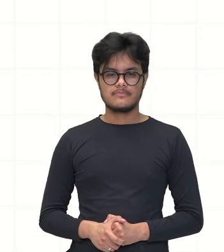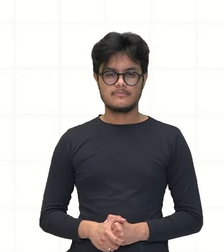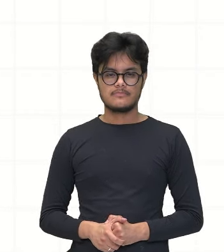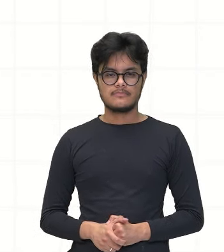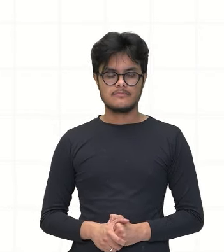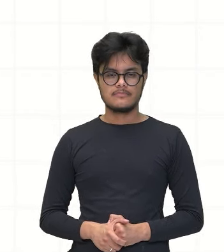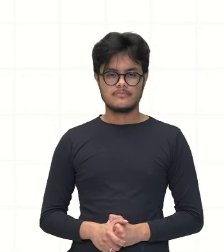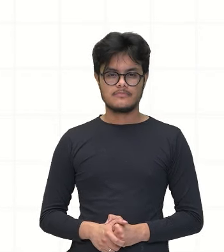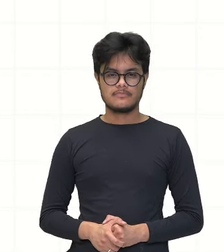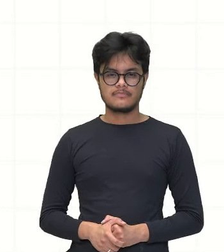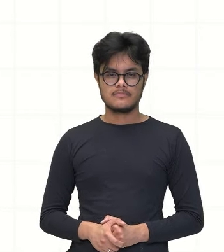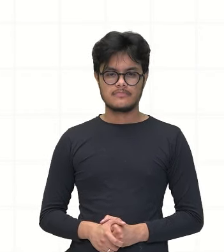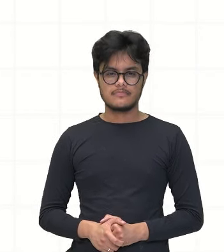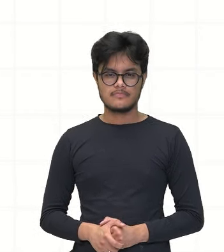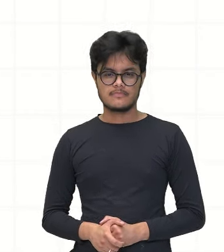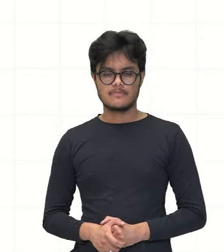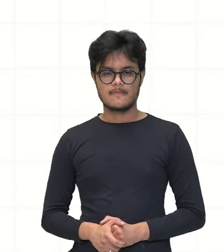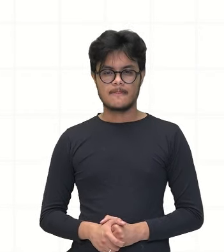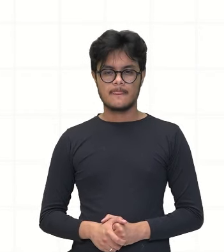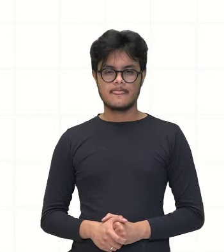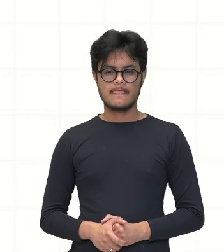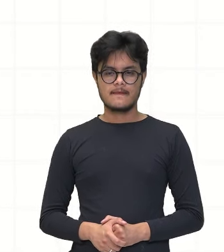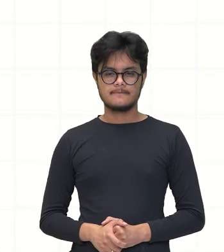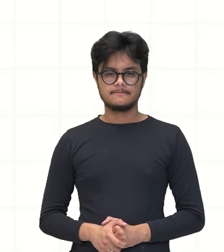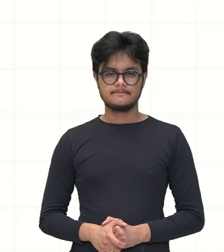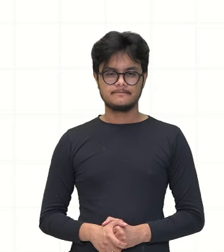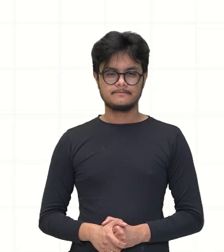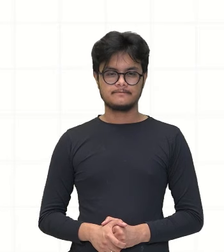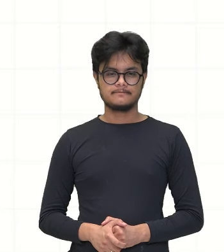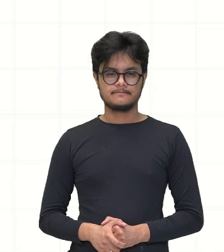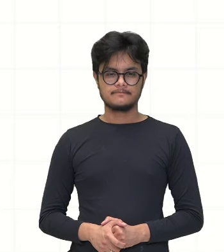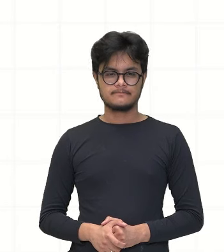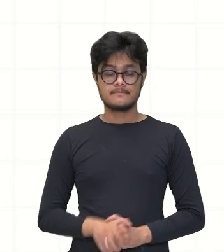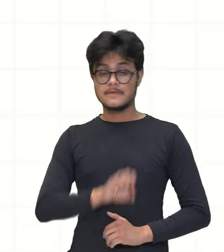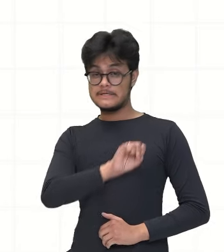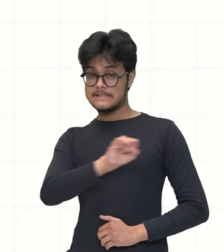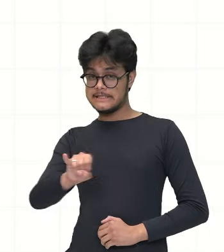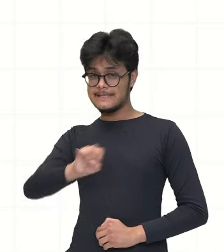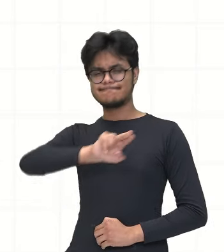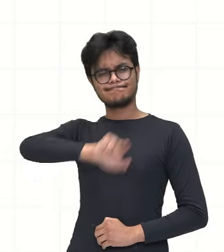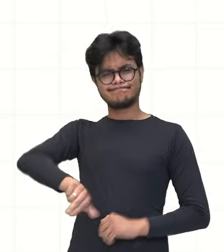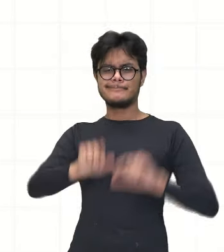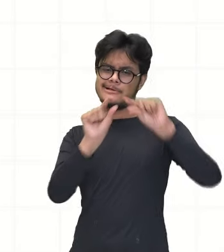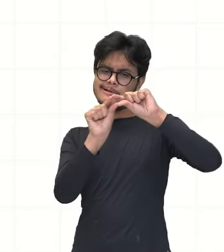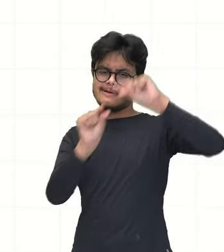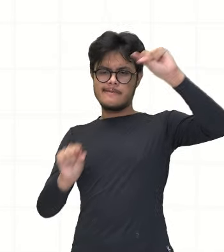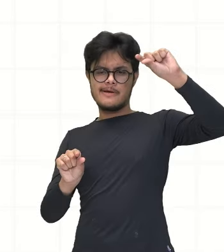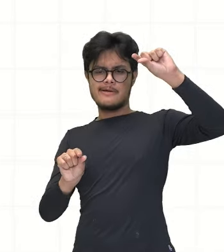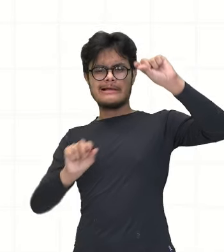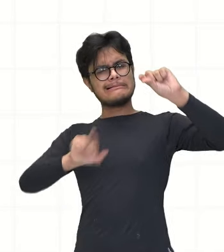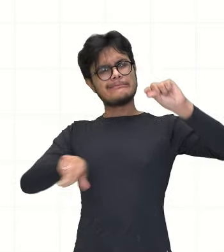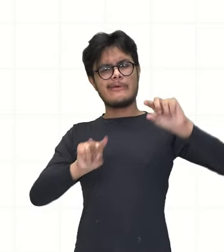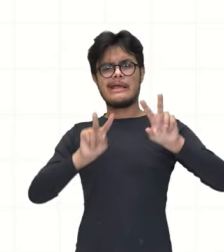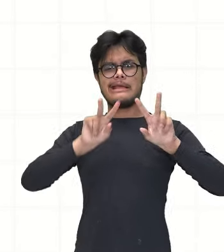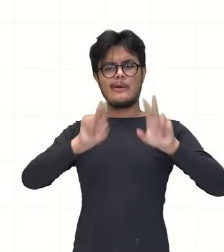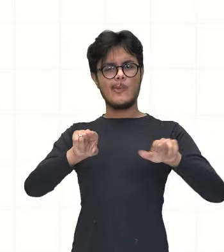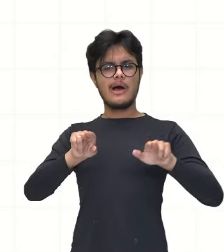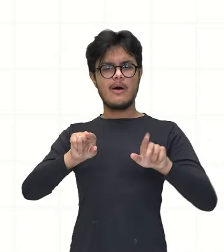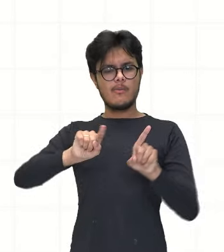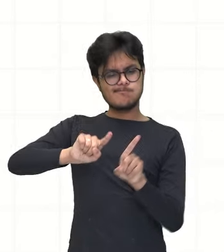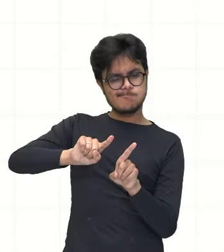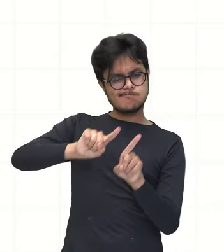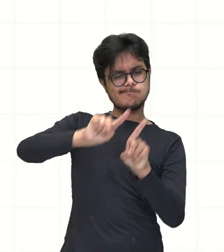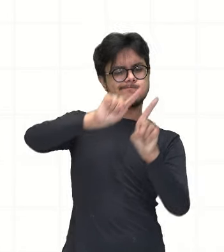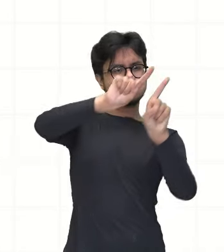própria reta. Mas, quando a reta, ela não é paralela a nenhum dos eixos, né? Ó, ela não é paralela nem a esse